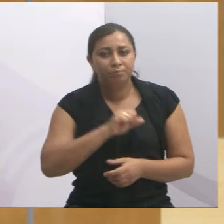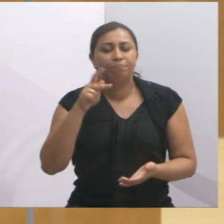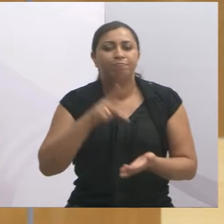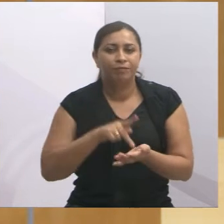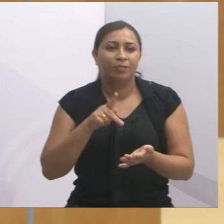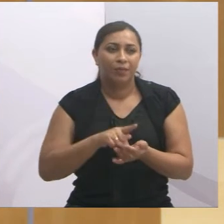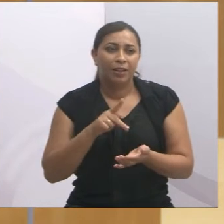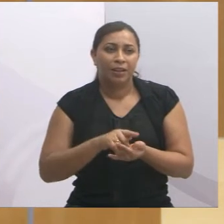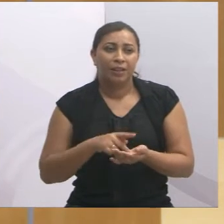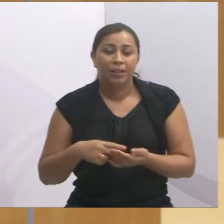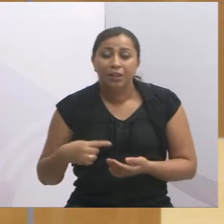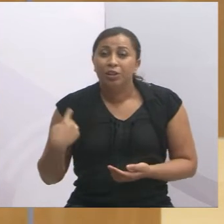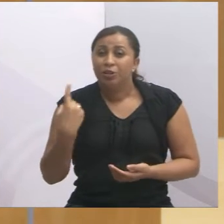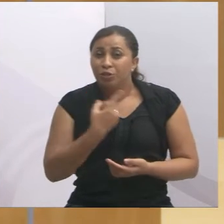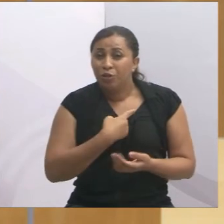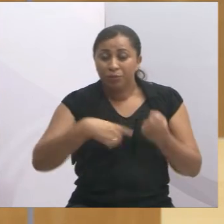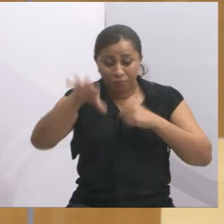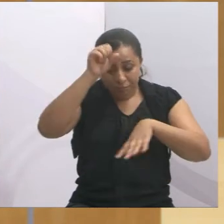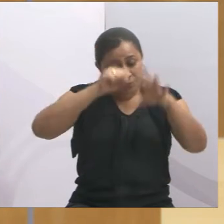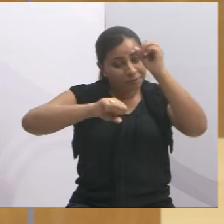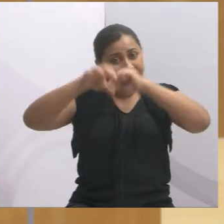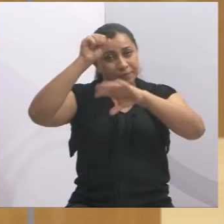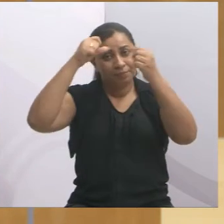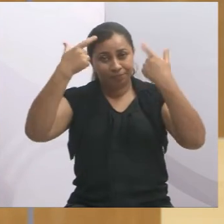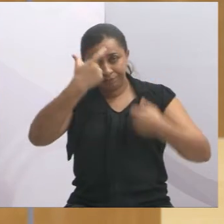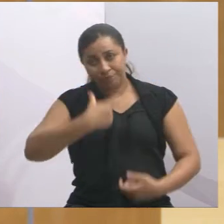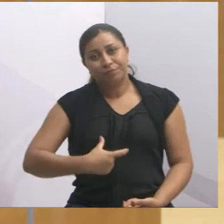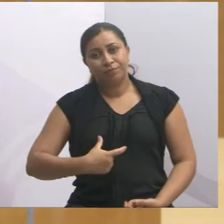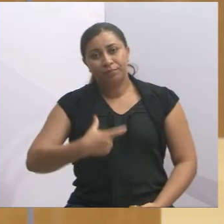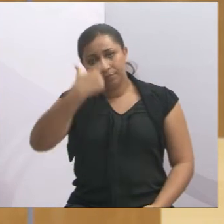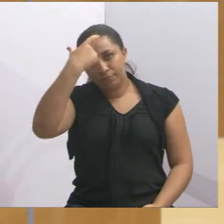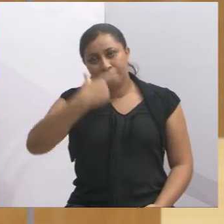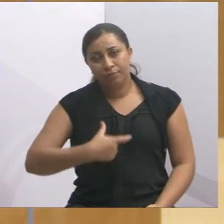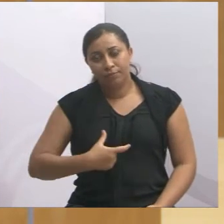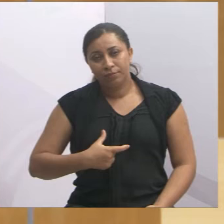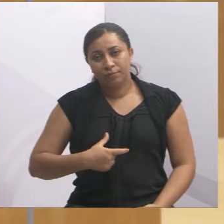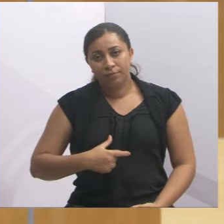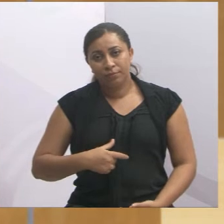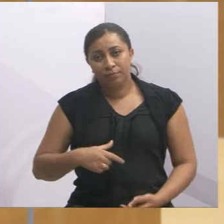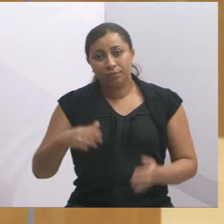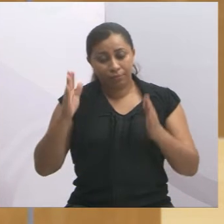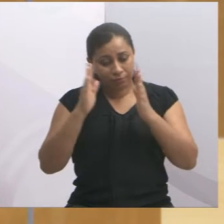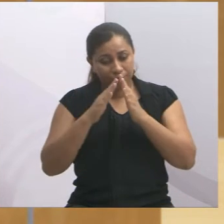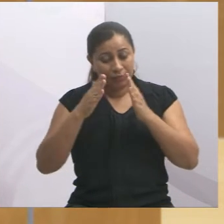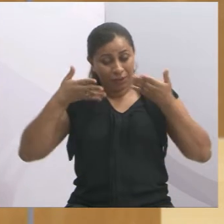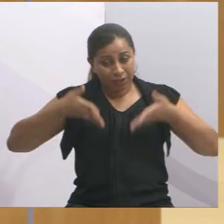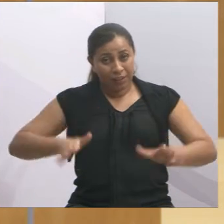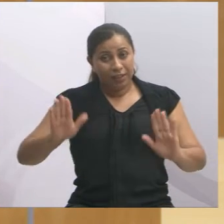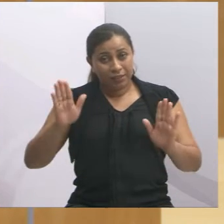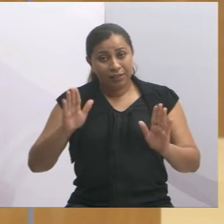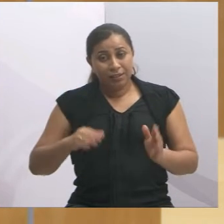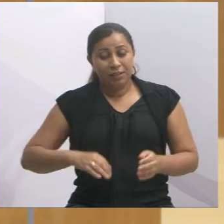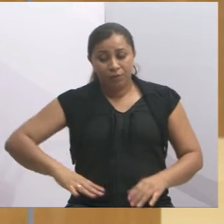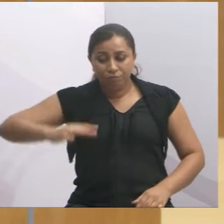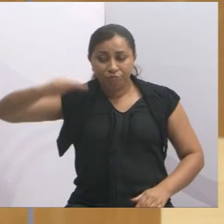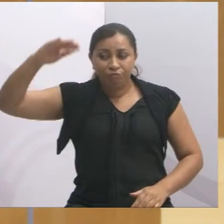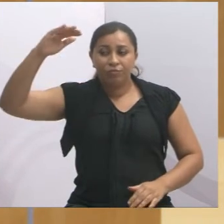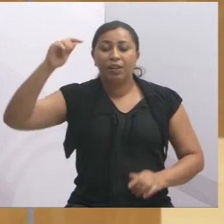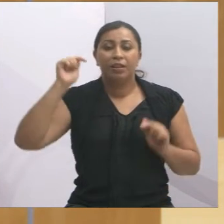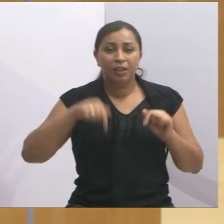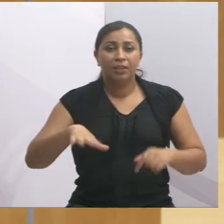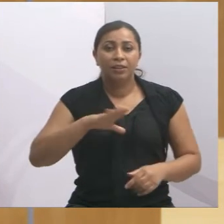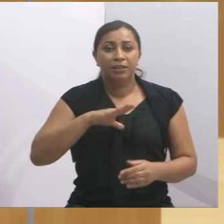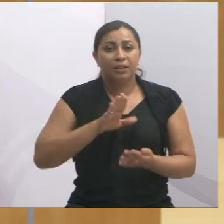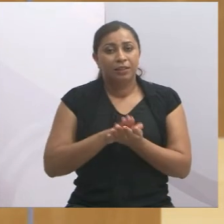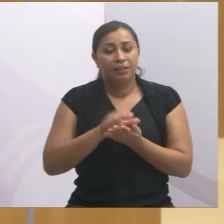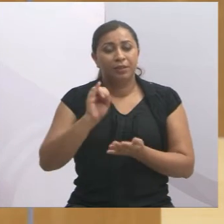então isso foi gratificante para esse vereador aqui, para esse cidadão de Jacareí, que eu sou nascido e criado na minha cidade de Jacareí, então eu